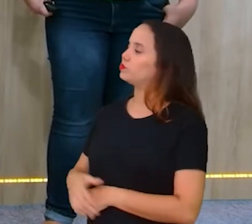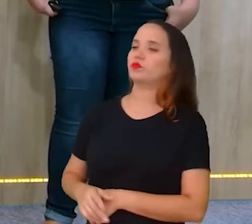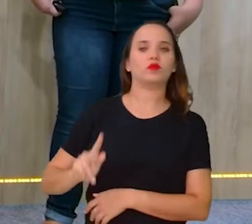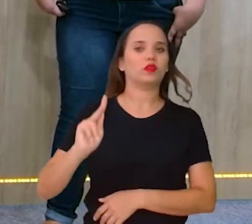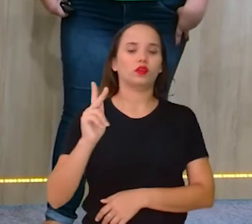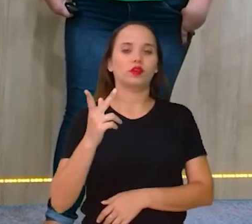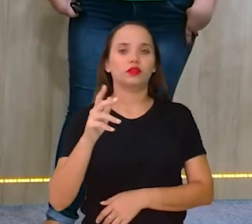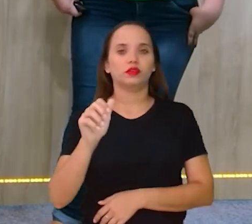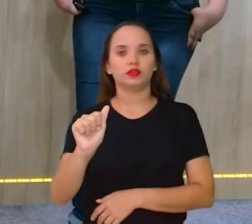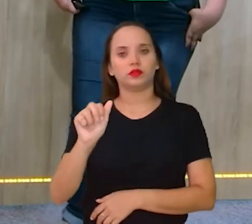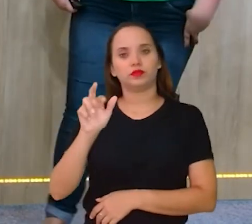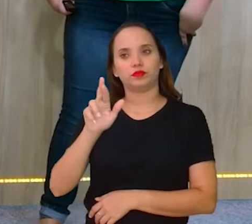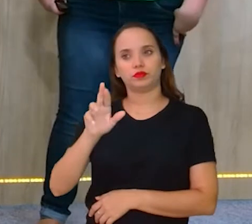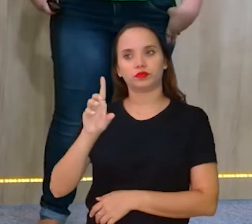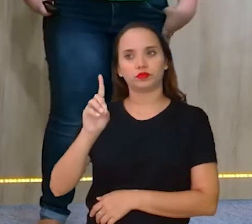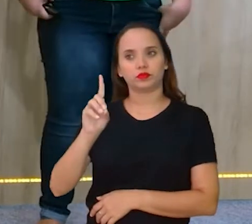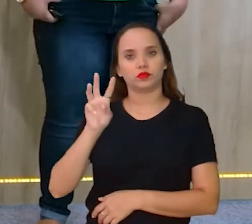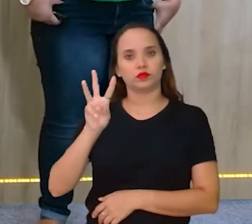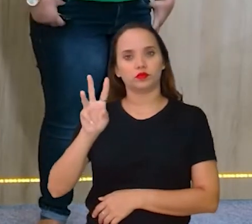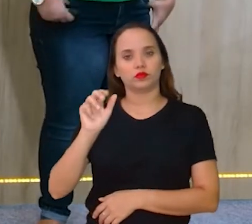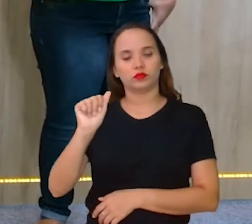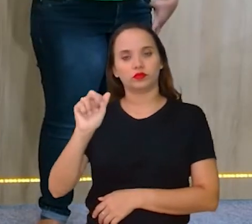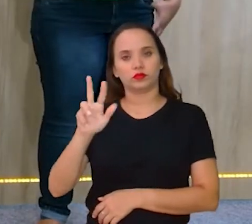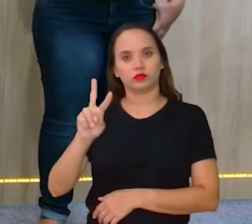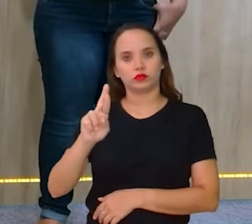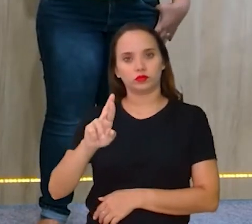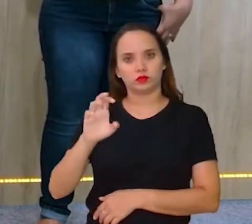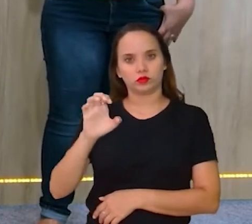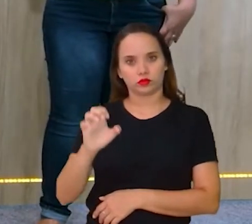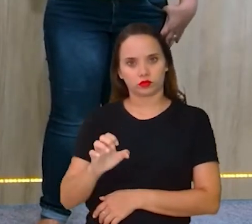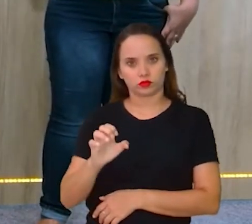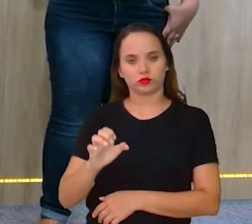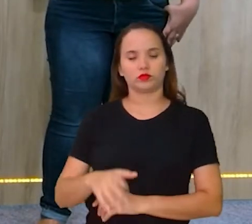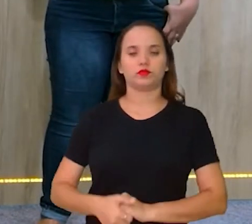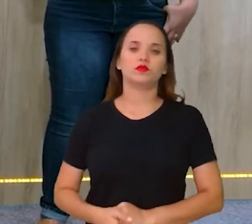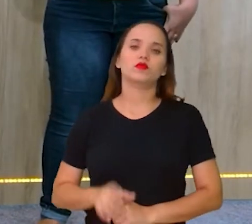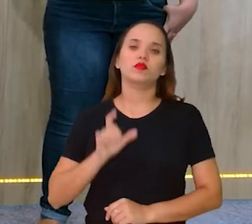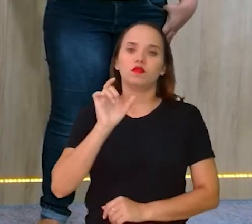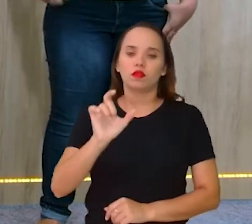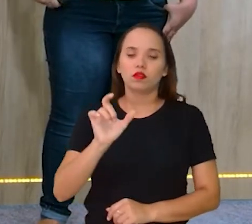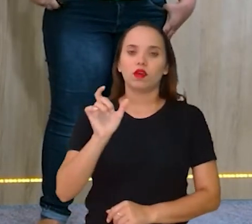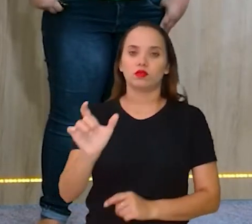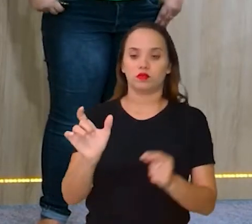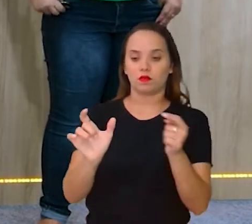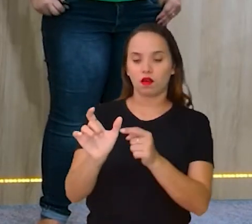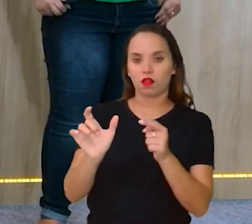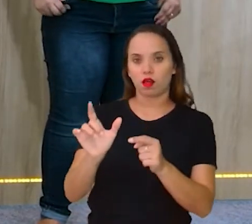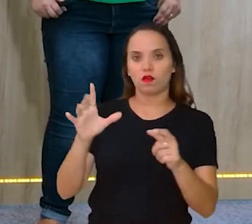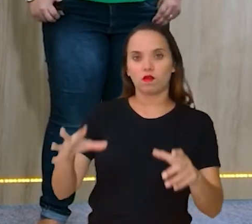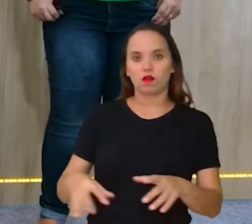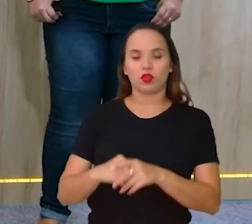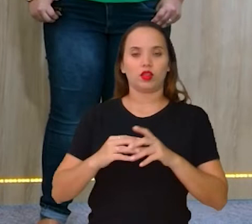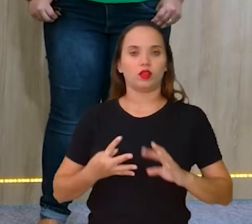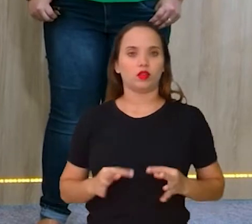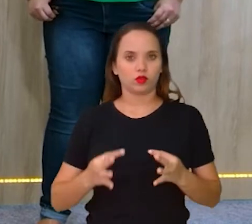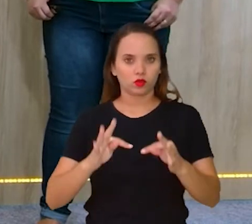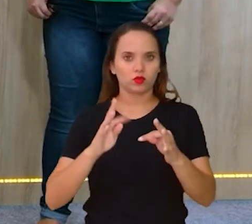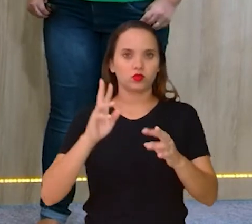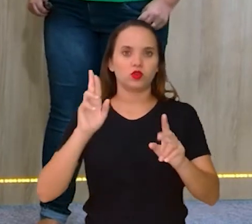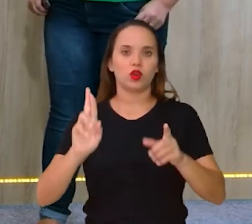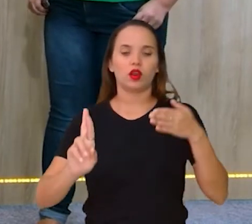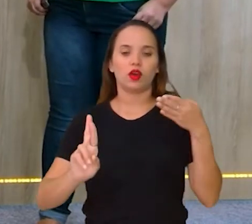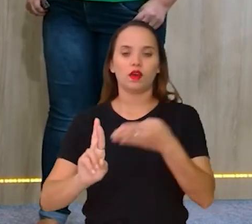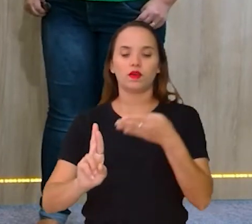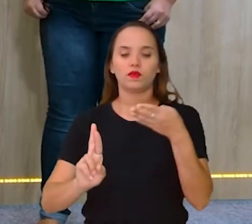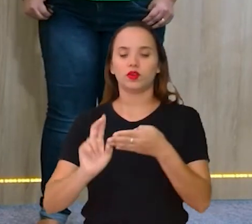seja, essa palavra em inglês, o hardware, né? Então, a palavra hardware, em tecnologia, ela faz referência a esses